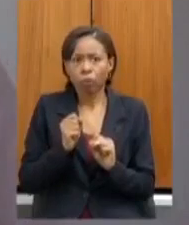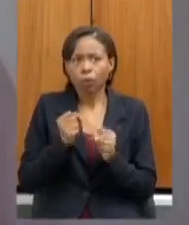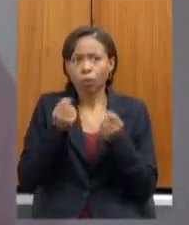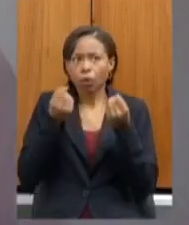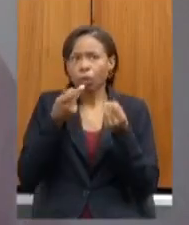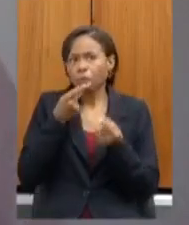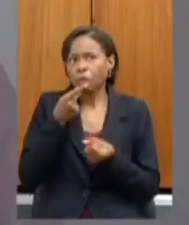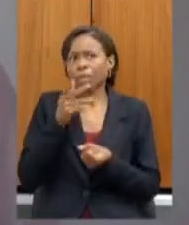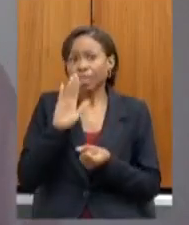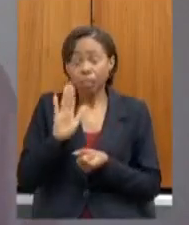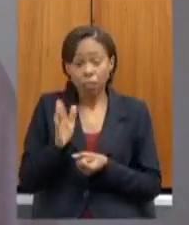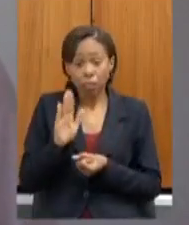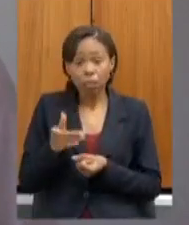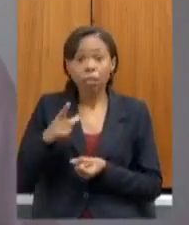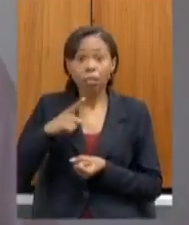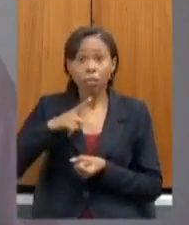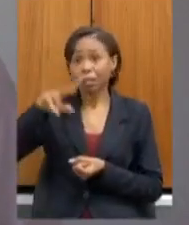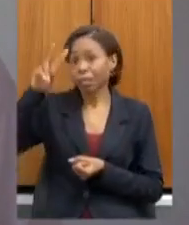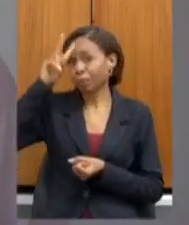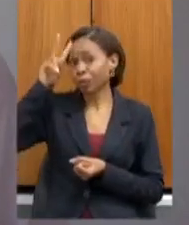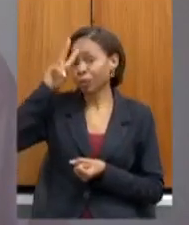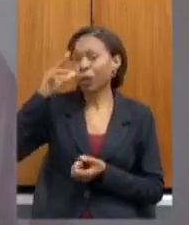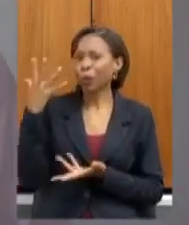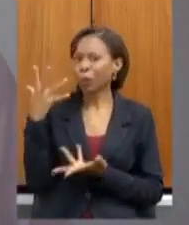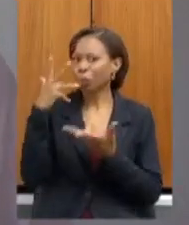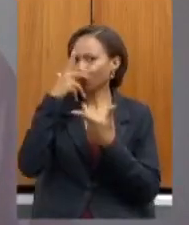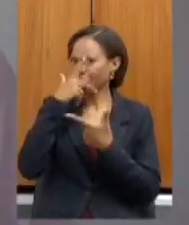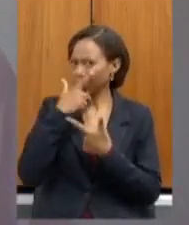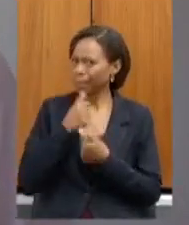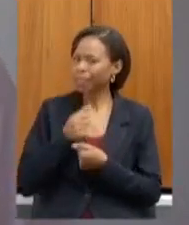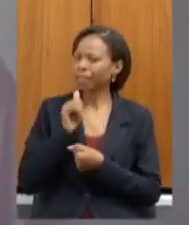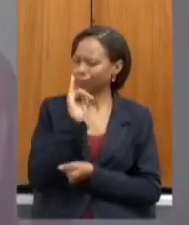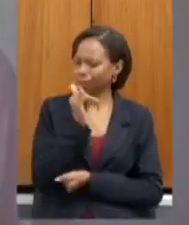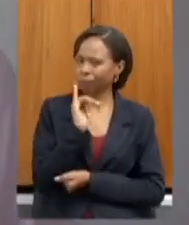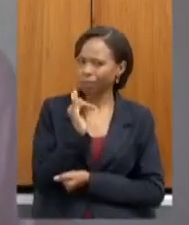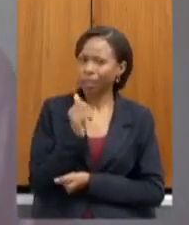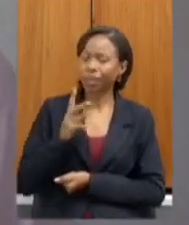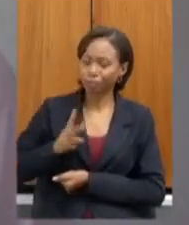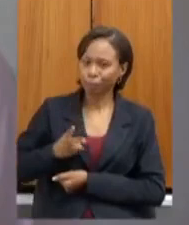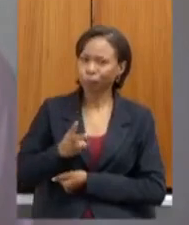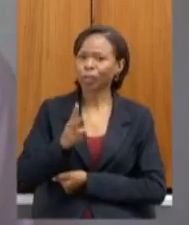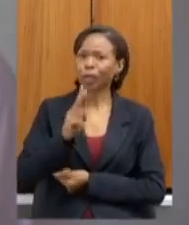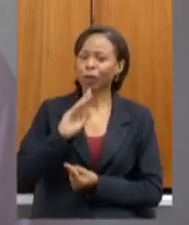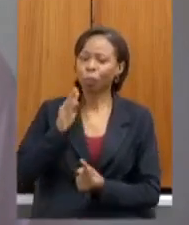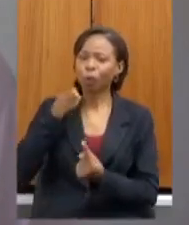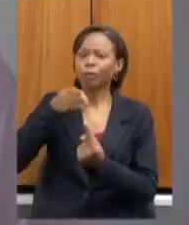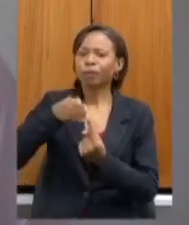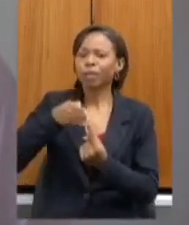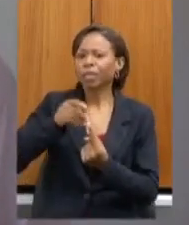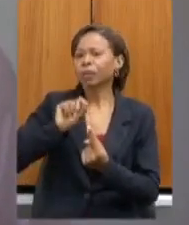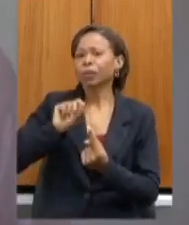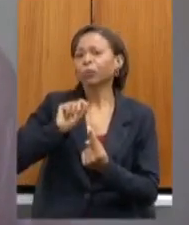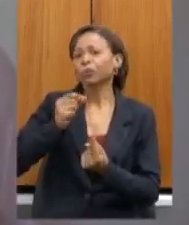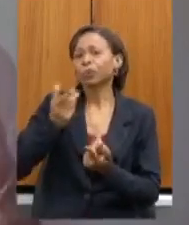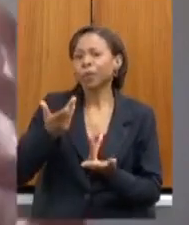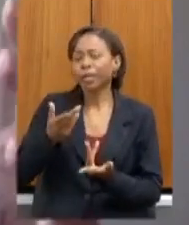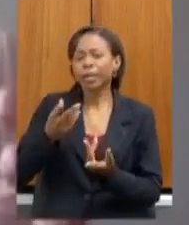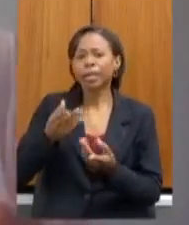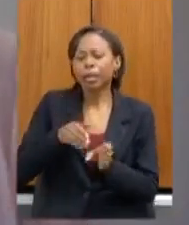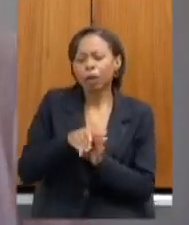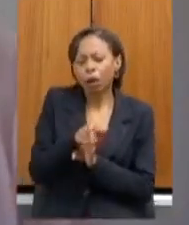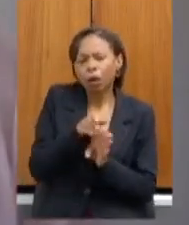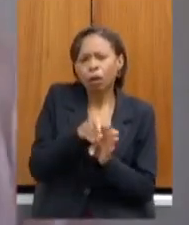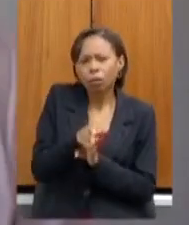termo já uma história muito bonita para contar e vamos seguir como referência também em relação a toda a